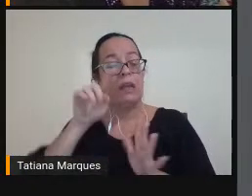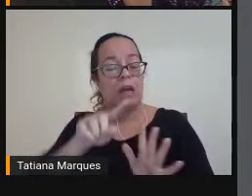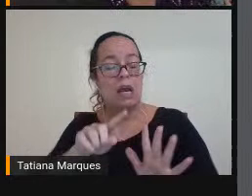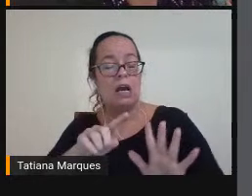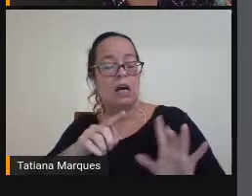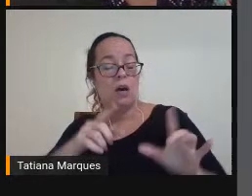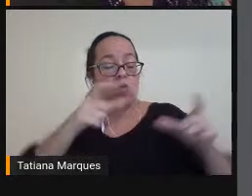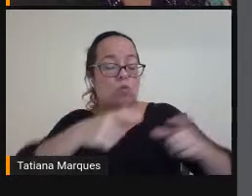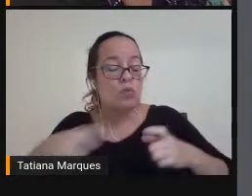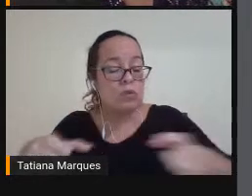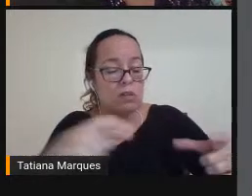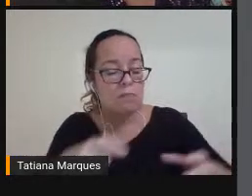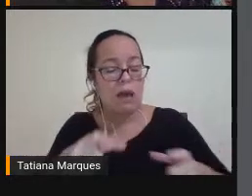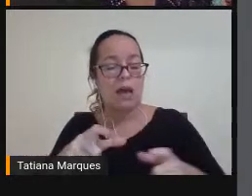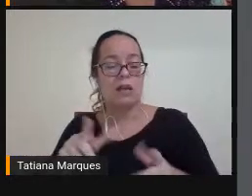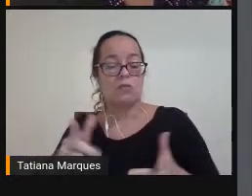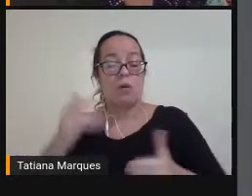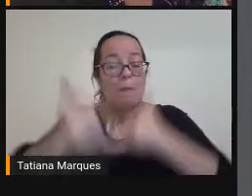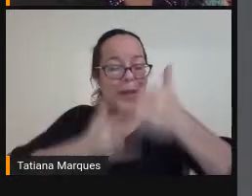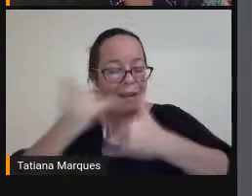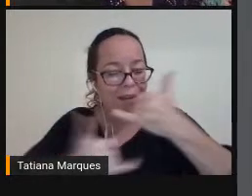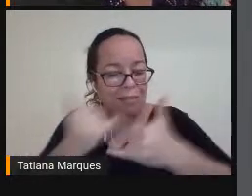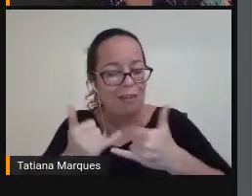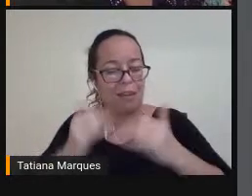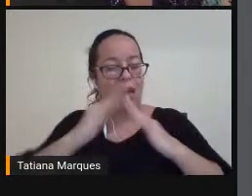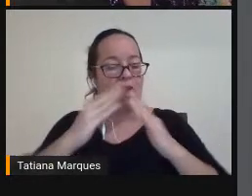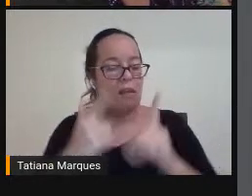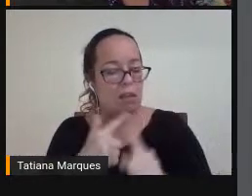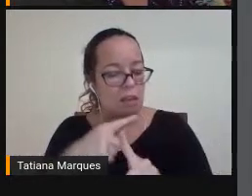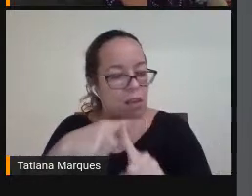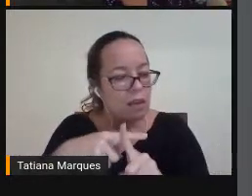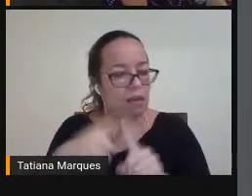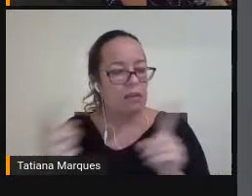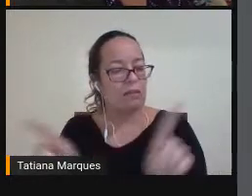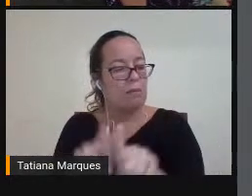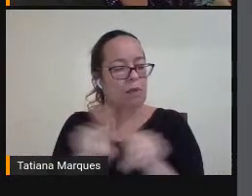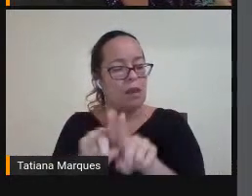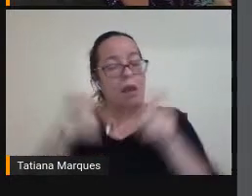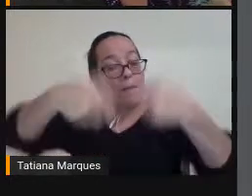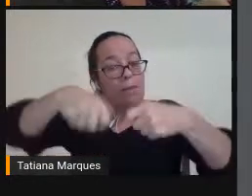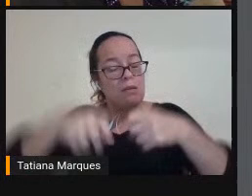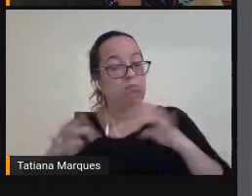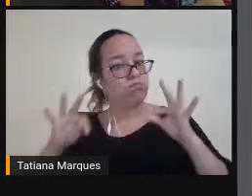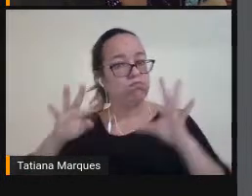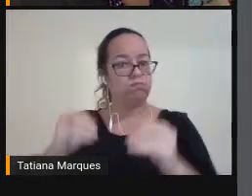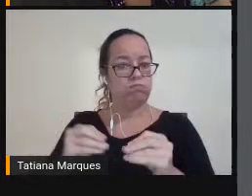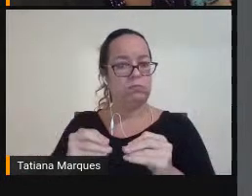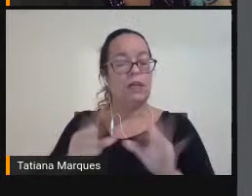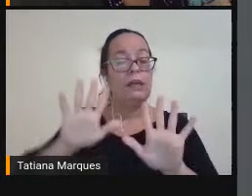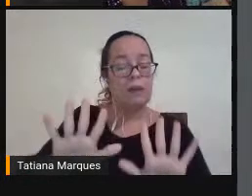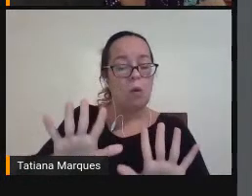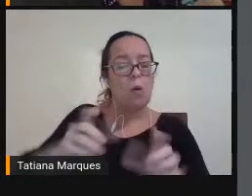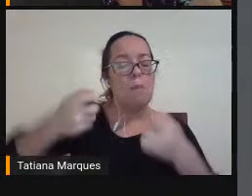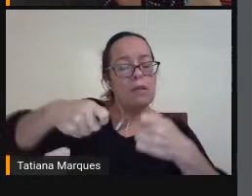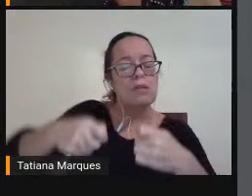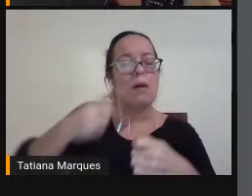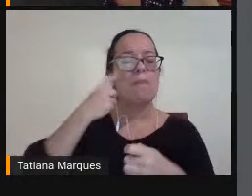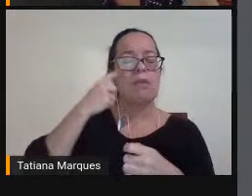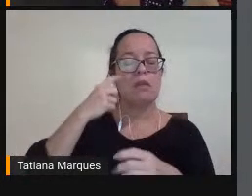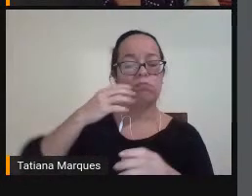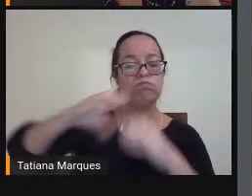Os espaços Religiosos Ou qualquer Um Né Então Os sistemas De comunicação Alternativa